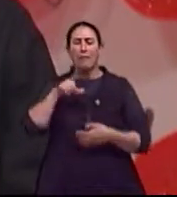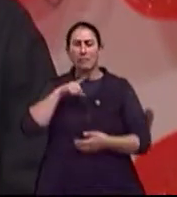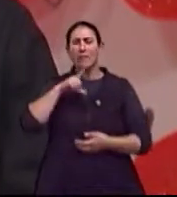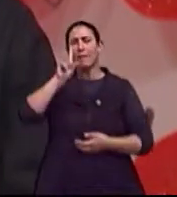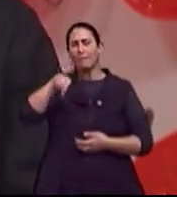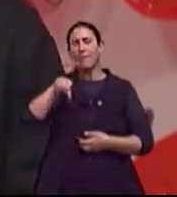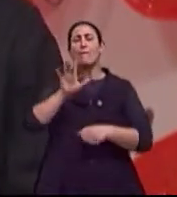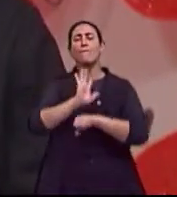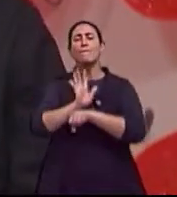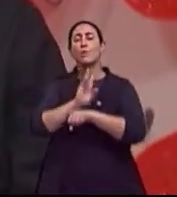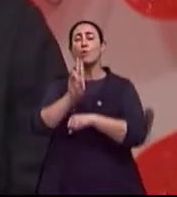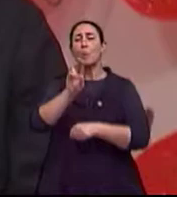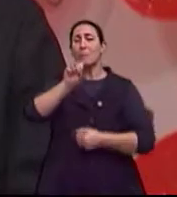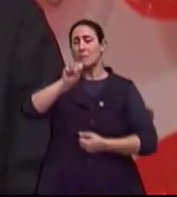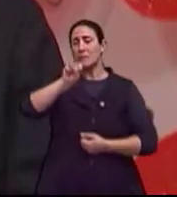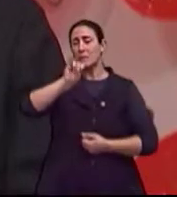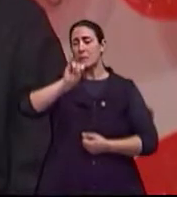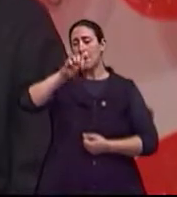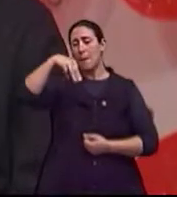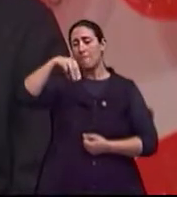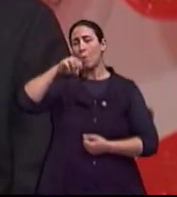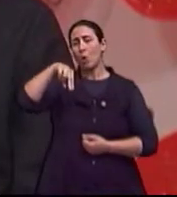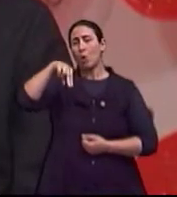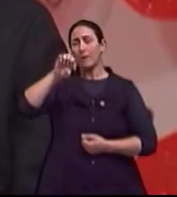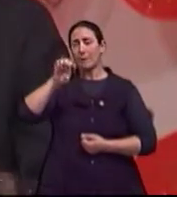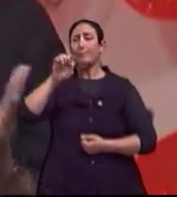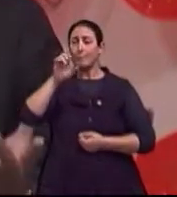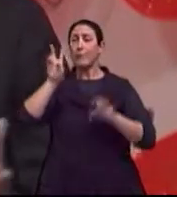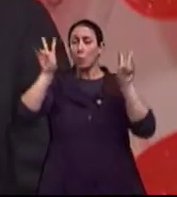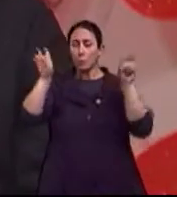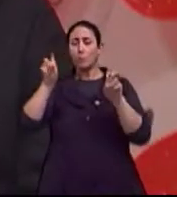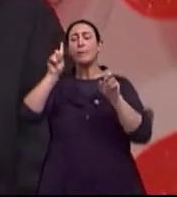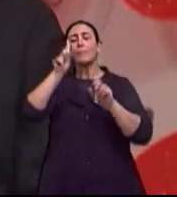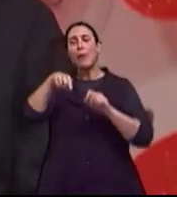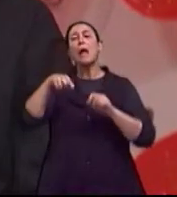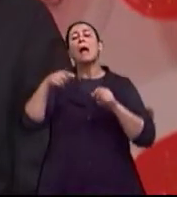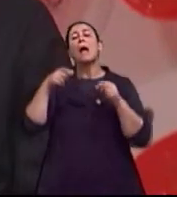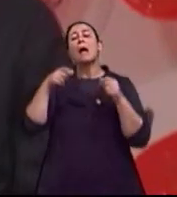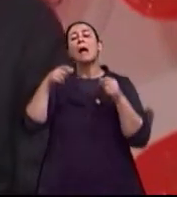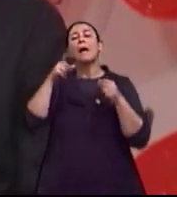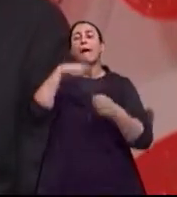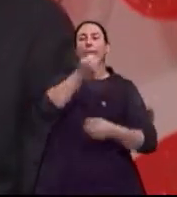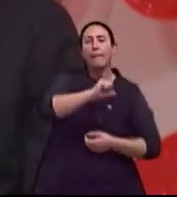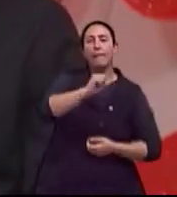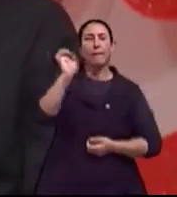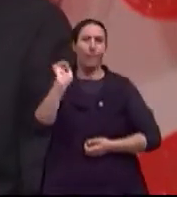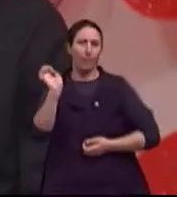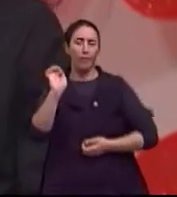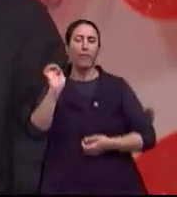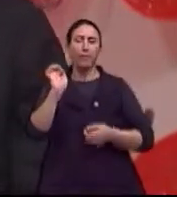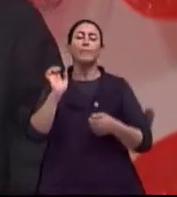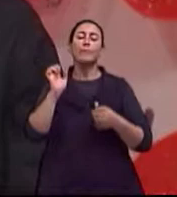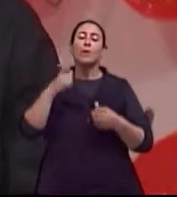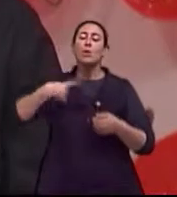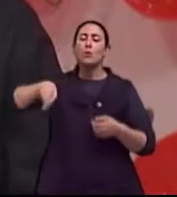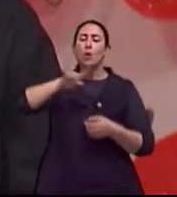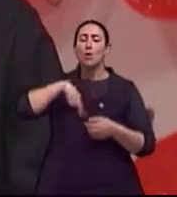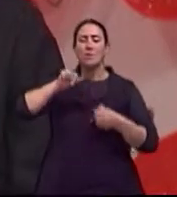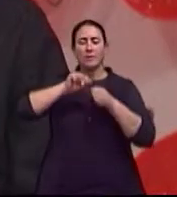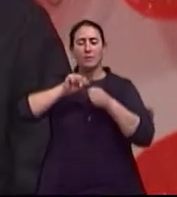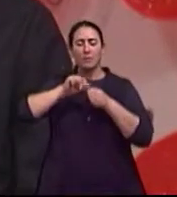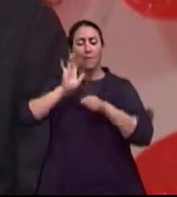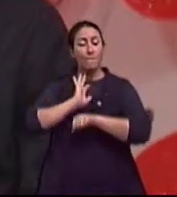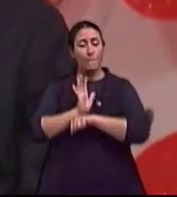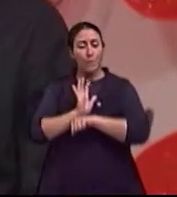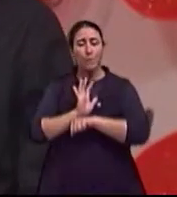que se chama Simone, que agora também é uma temática sexual sobre humano-afectividade. E estamos criando, estou